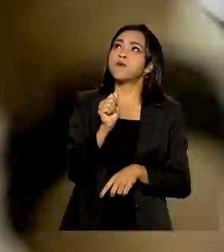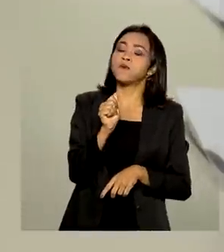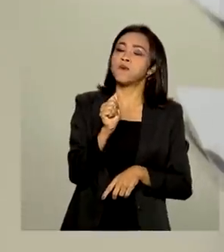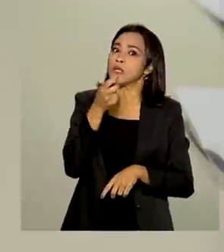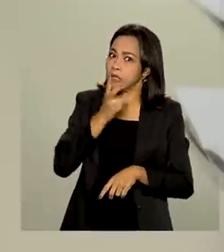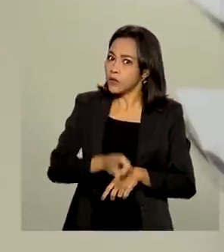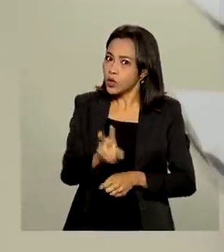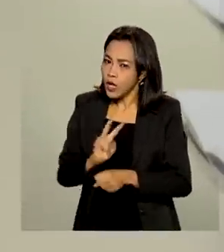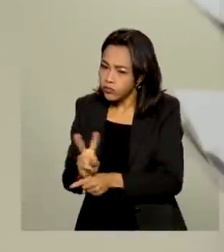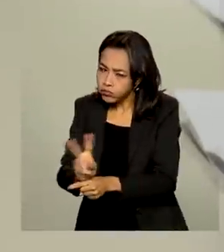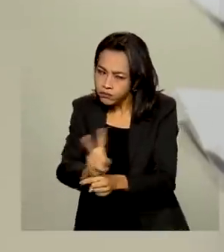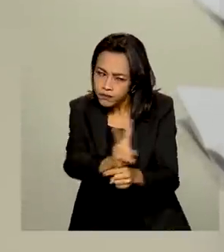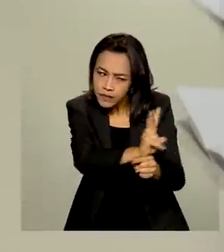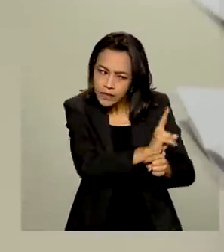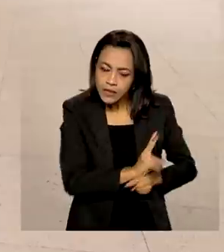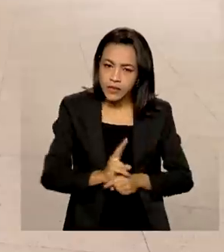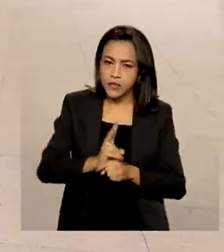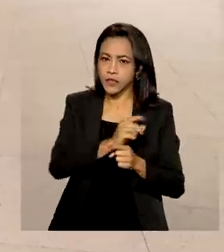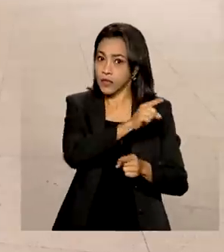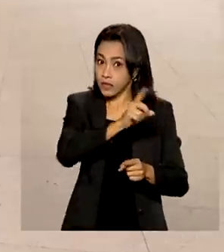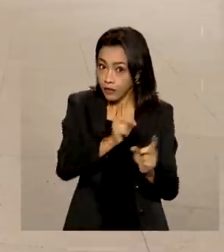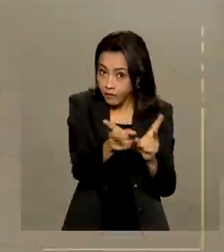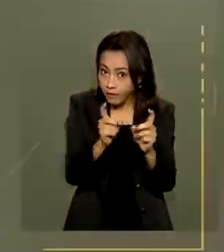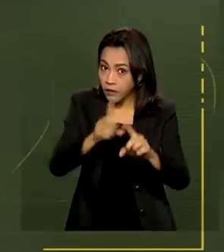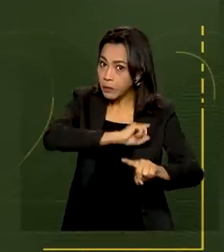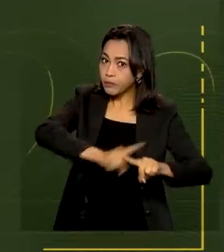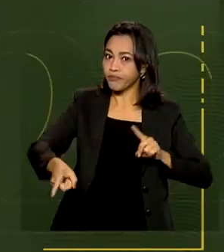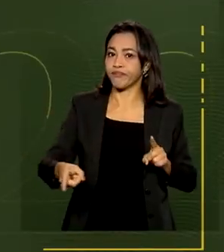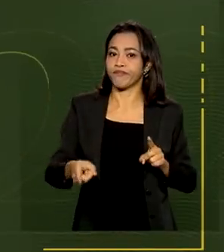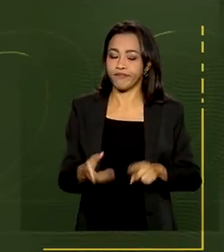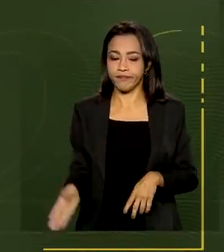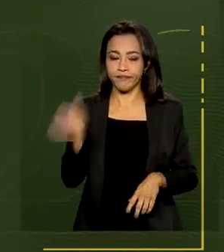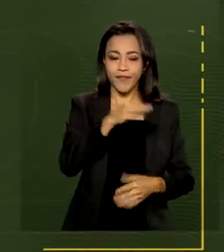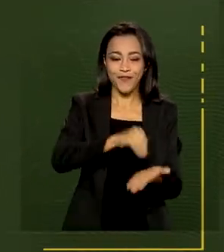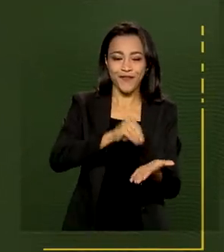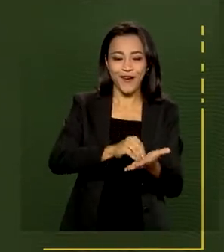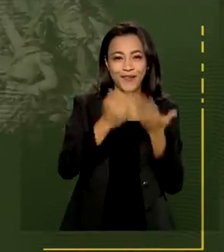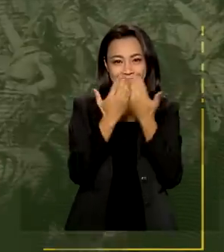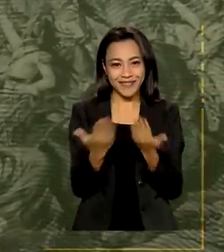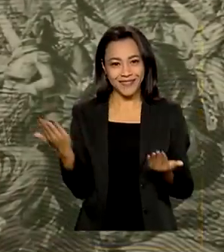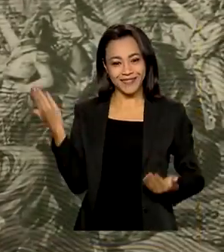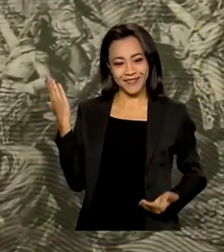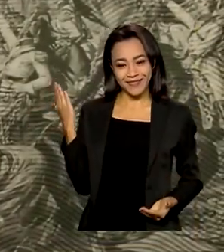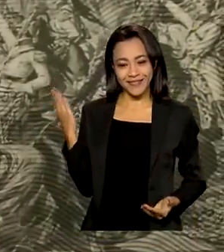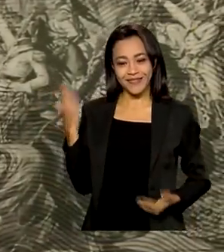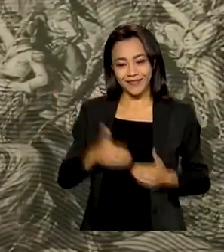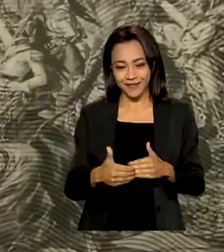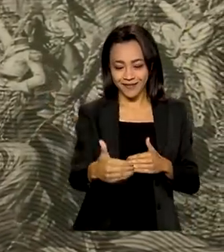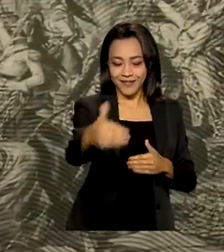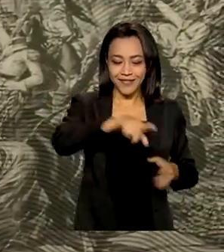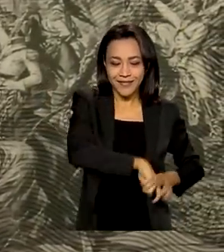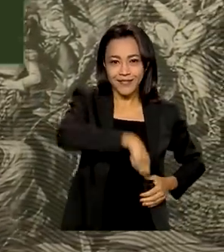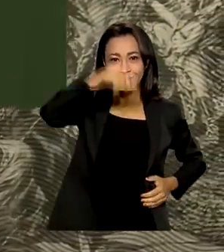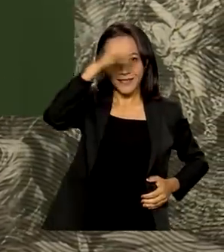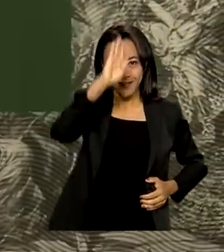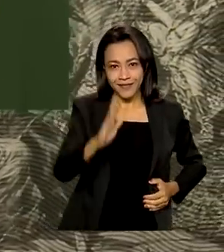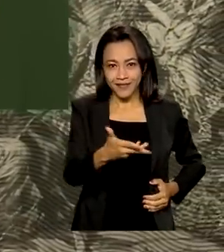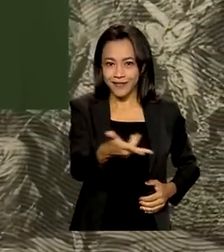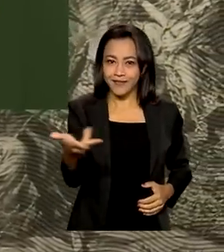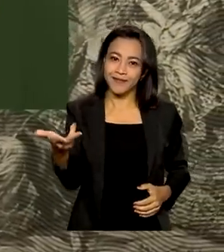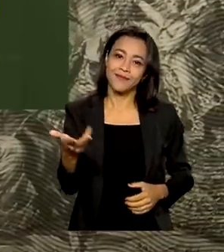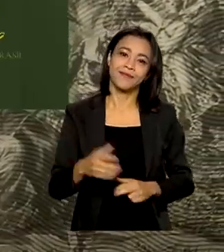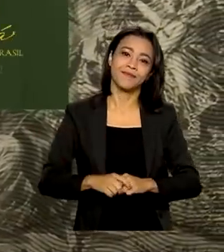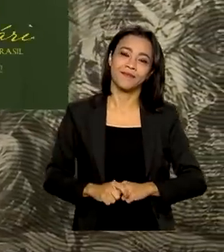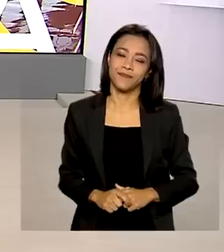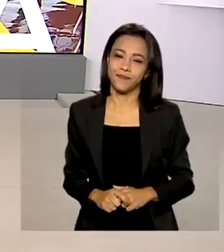fiscalização do comércio ilegal. E faltam 62 dias para o bicentenário da independência do